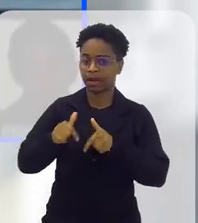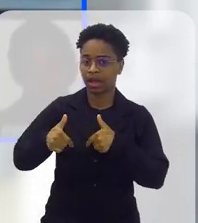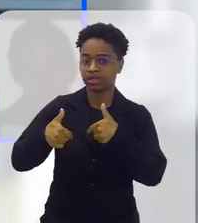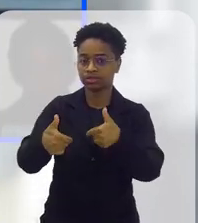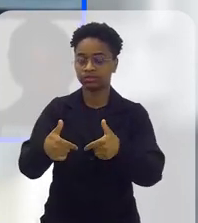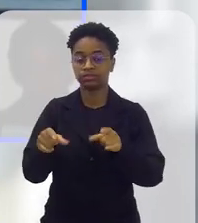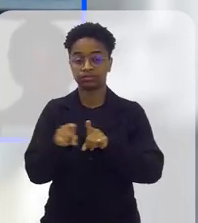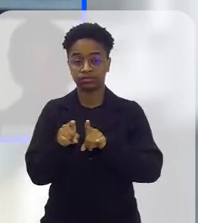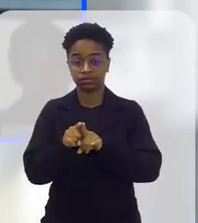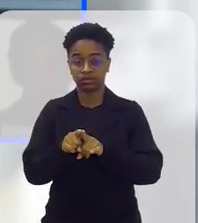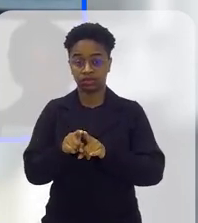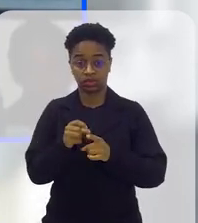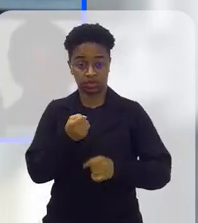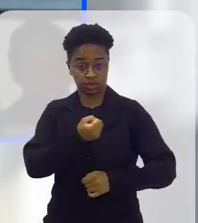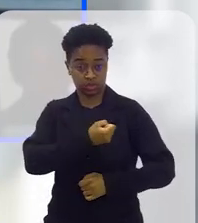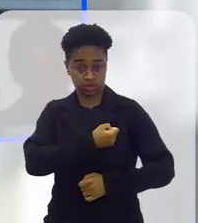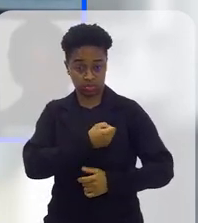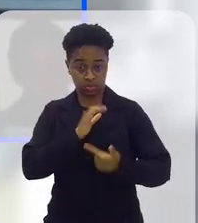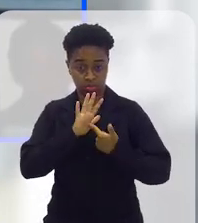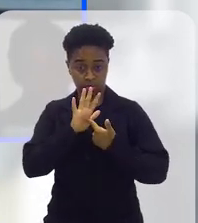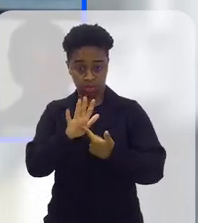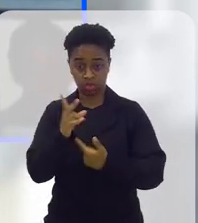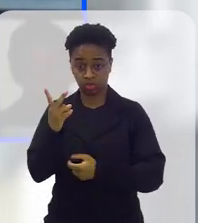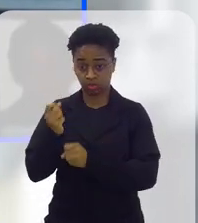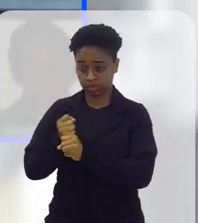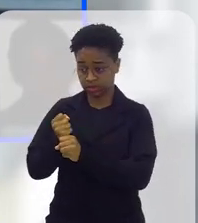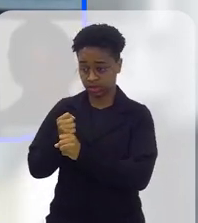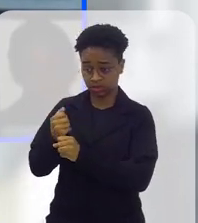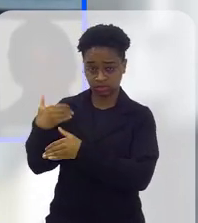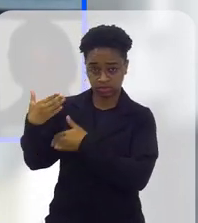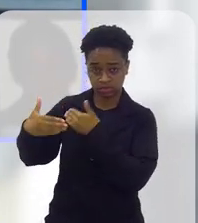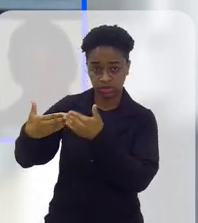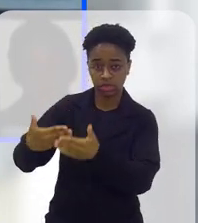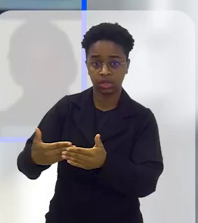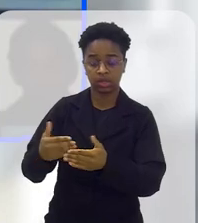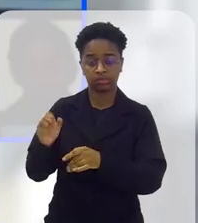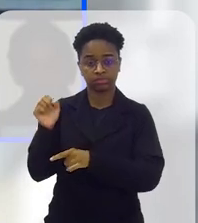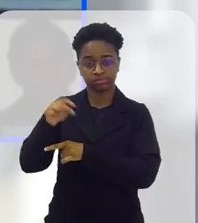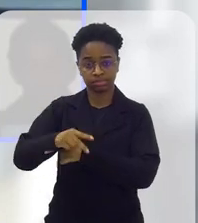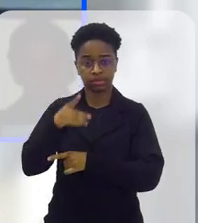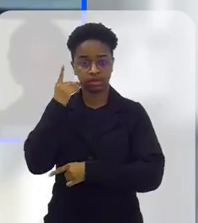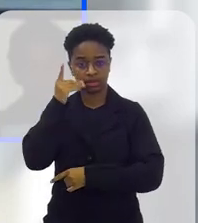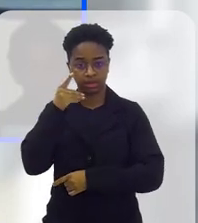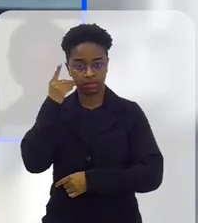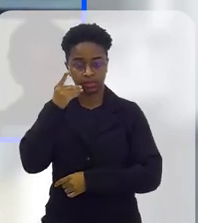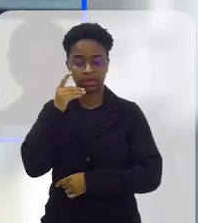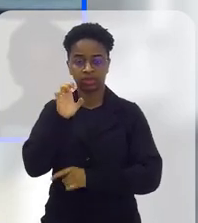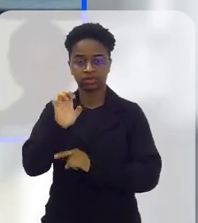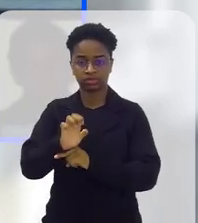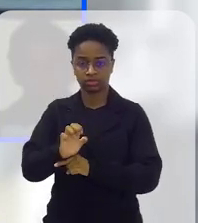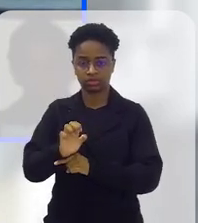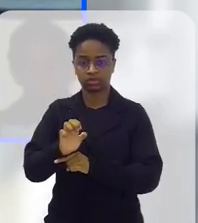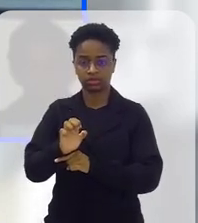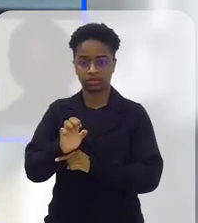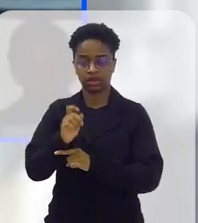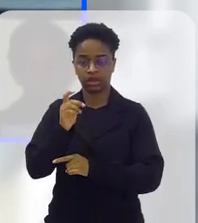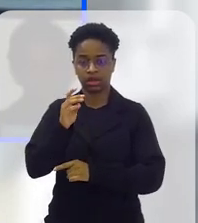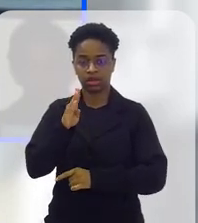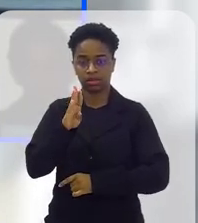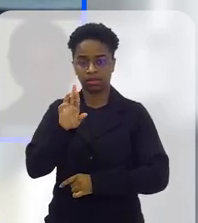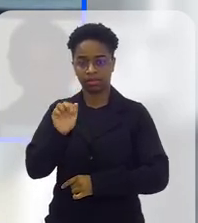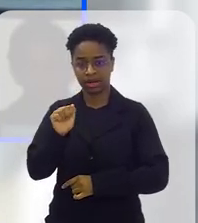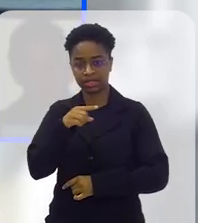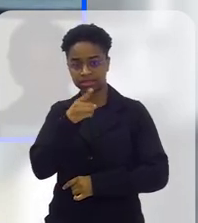mais. Mas os números apontam, de dois anos para cá, com a entrada do nosso deputado, do deputado estadual